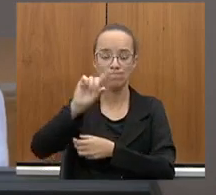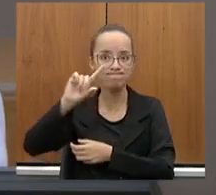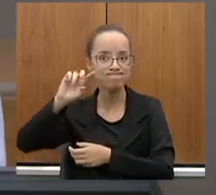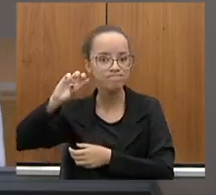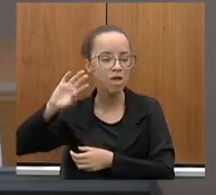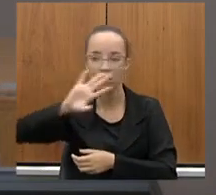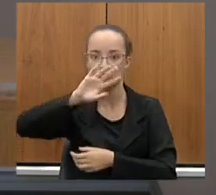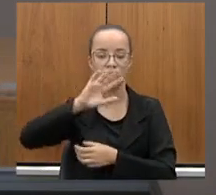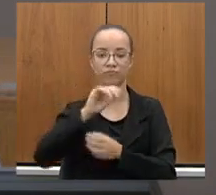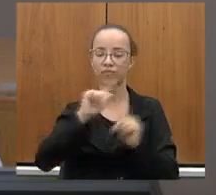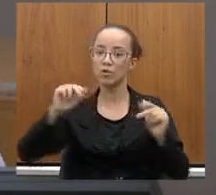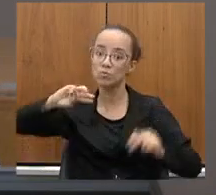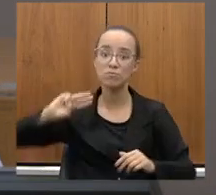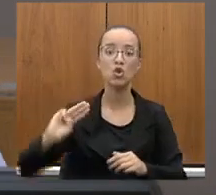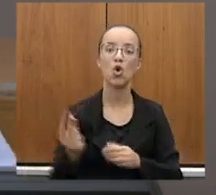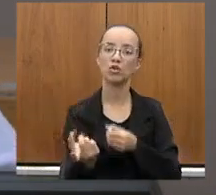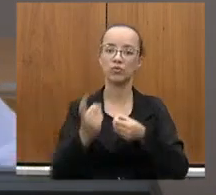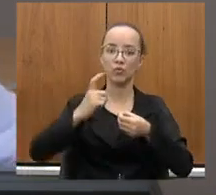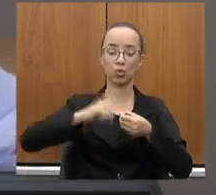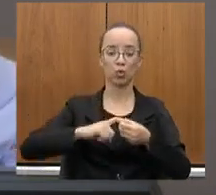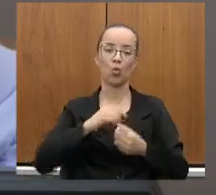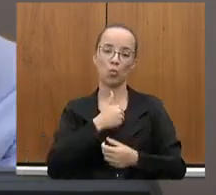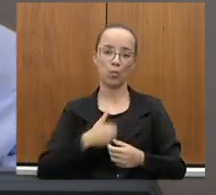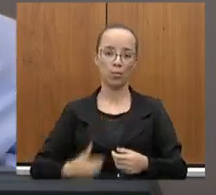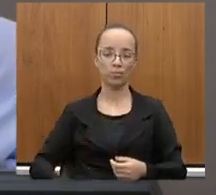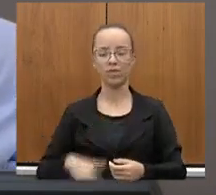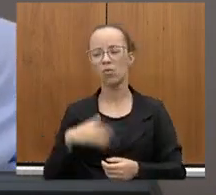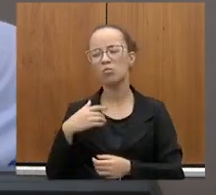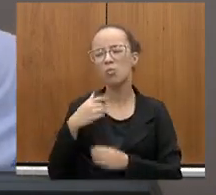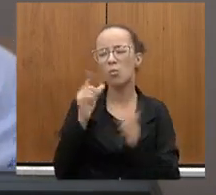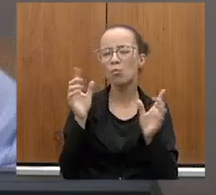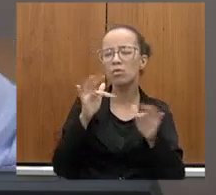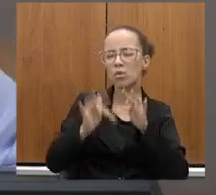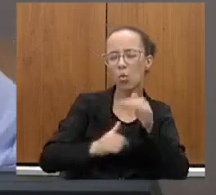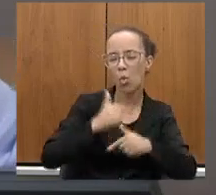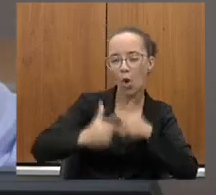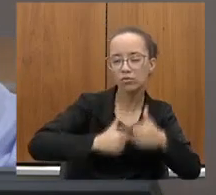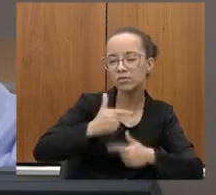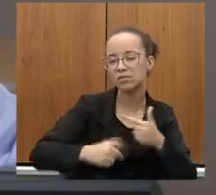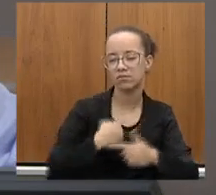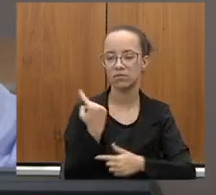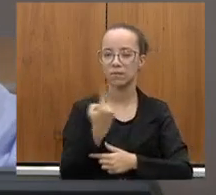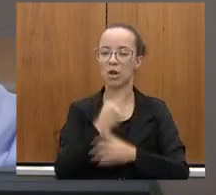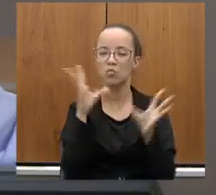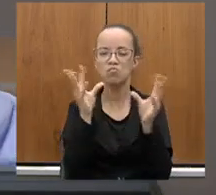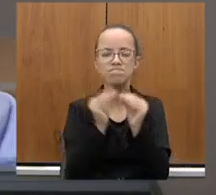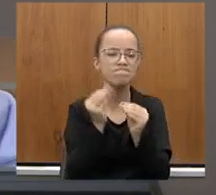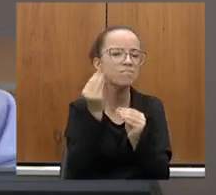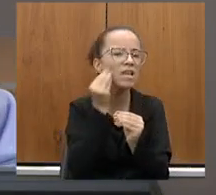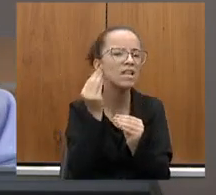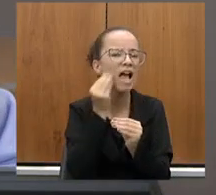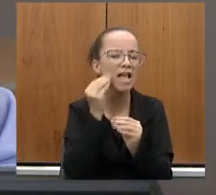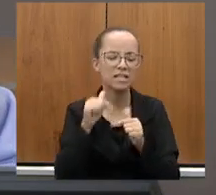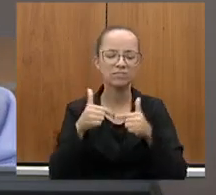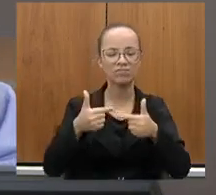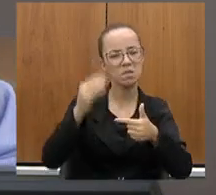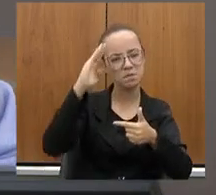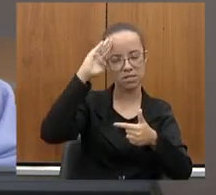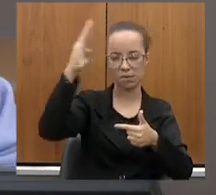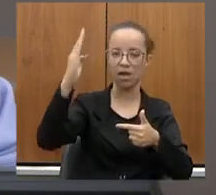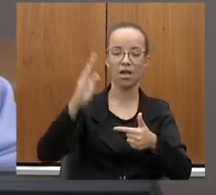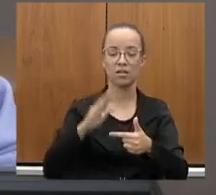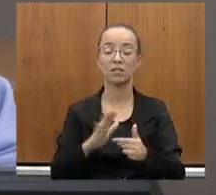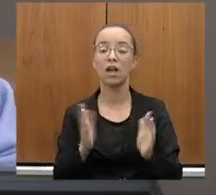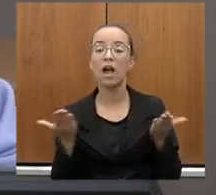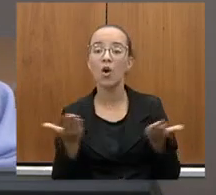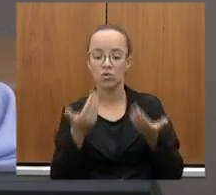Então, esse é um pouquinho do nosso trabalho, deputado, a gente procurou resumir aqui as principais ações, e agora